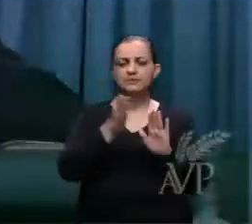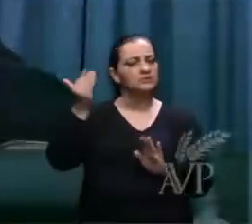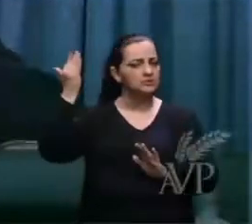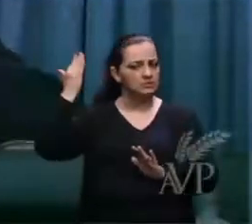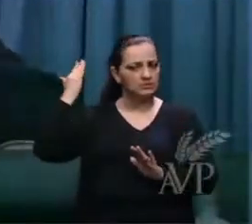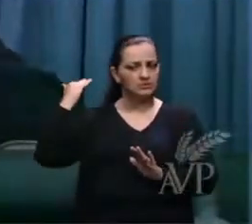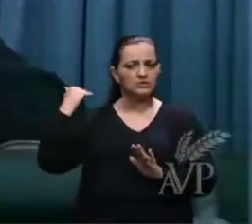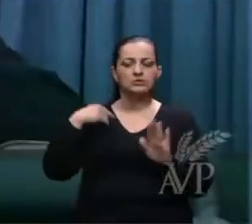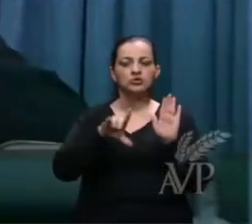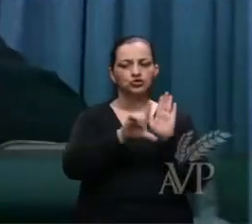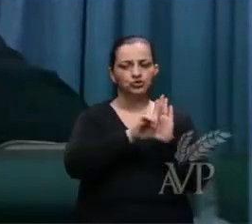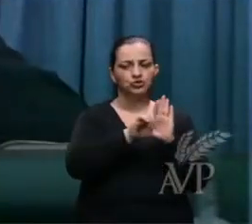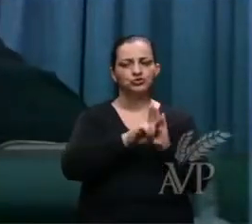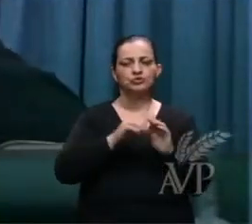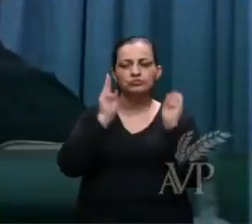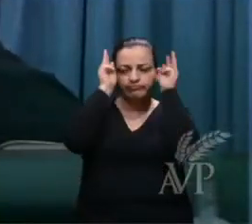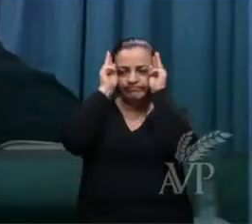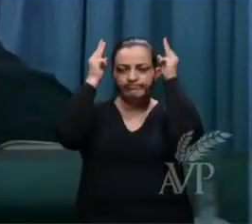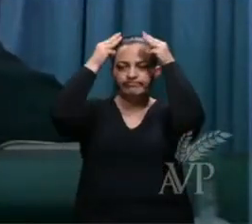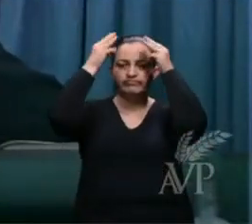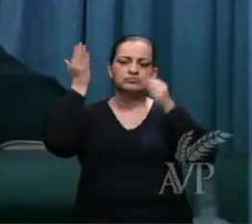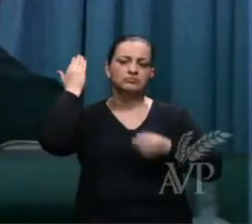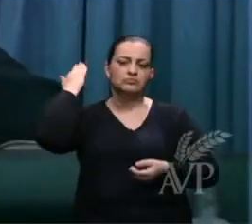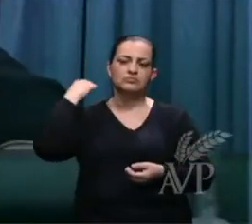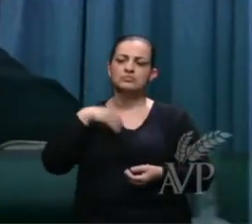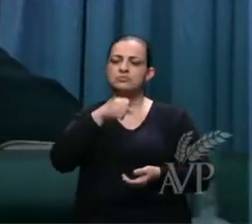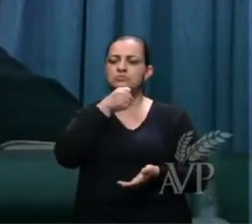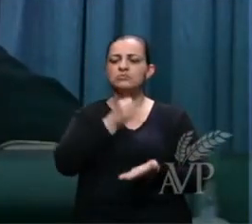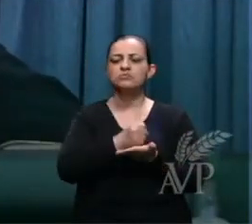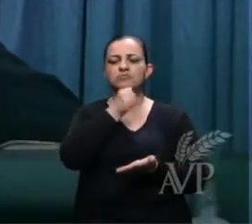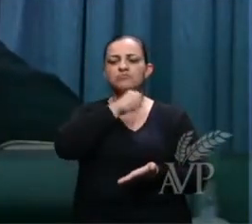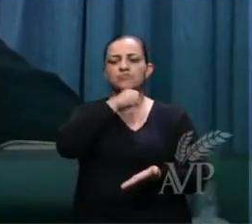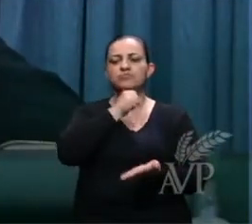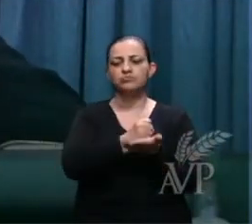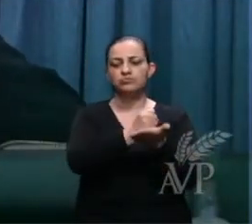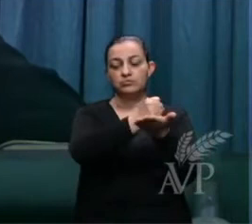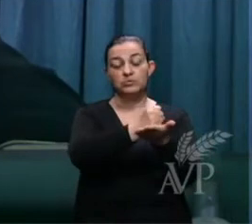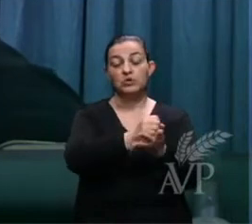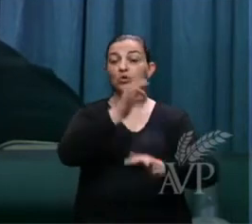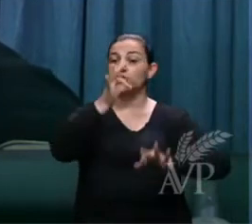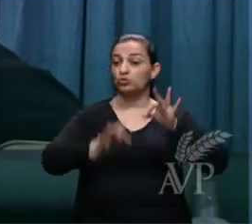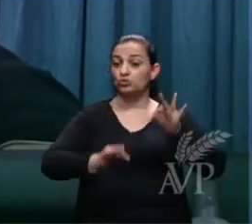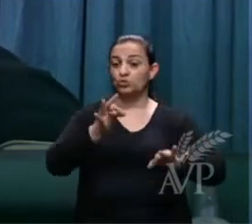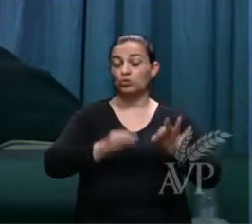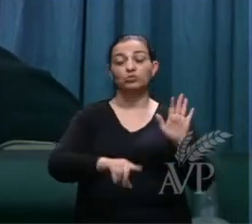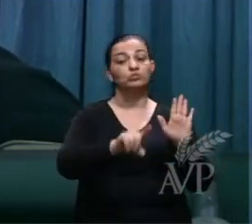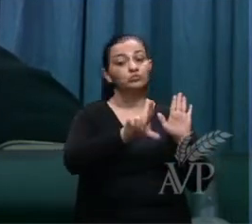a lei que foi dada por Moisés, eles serão julgados pela lei.